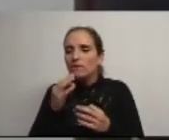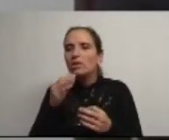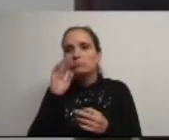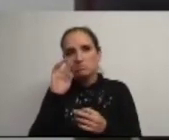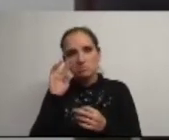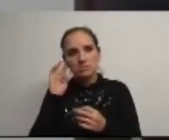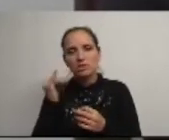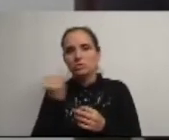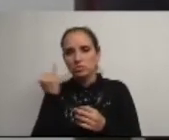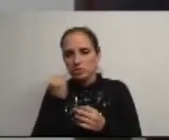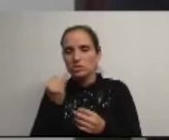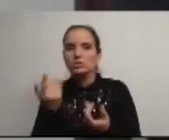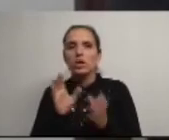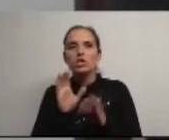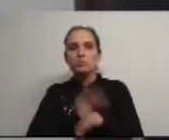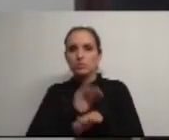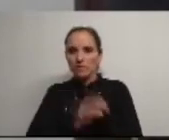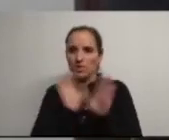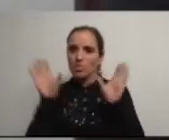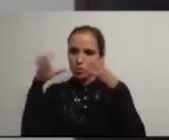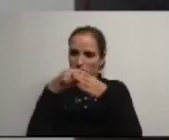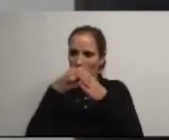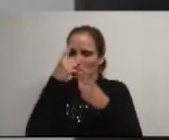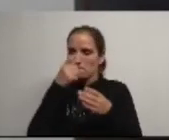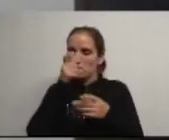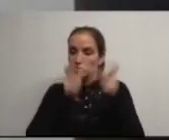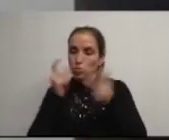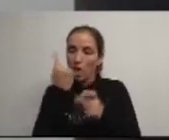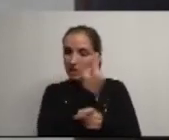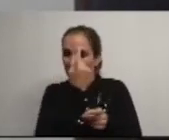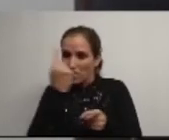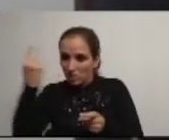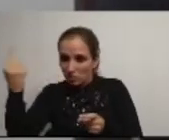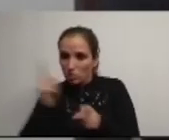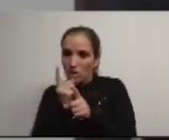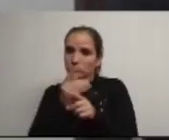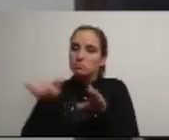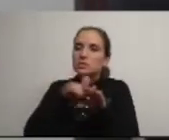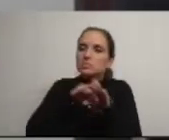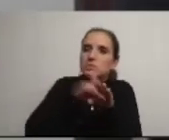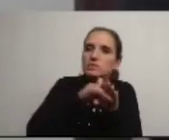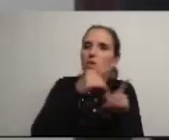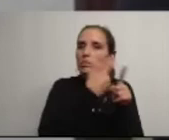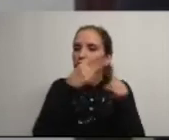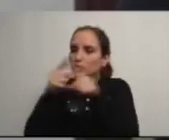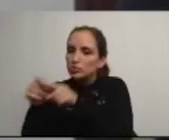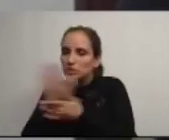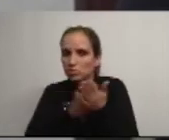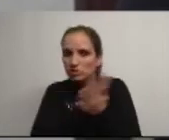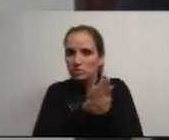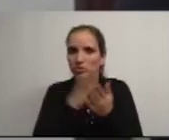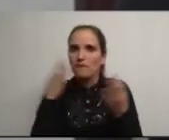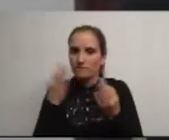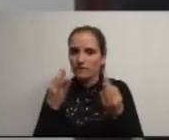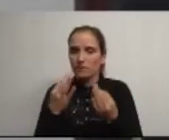a sua responsabilidade coletiva e a responsabilidade pessoal de cada um dos seus membros na intromissão nas matérias que a essas mesmas instituições estão